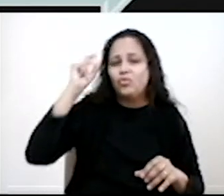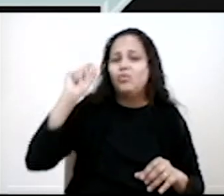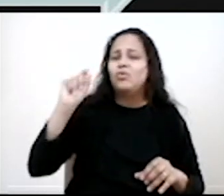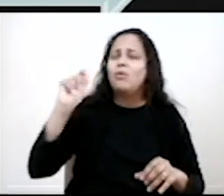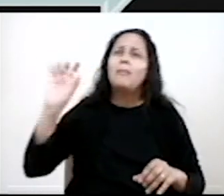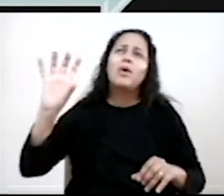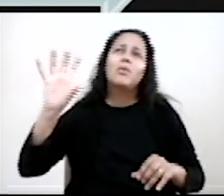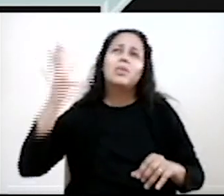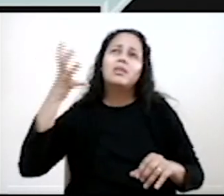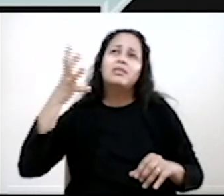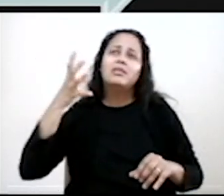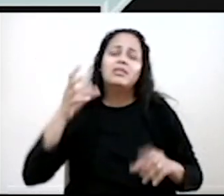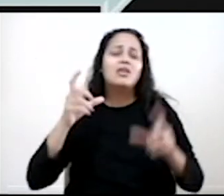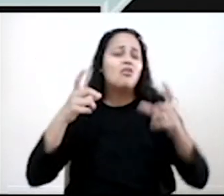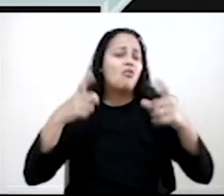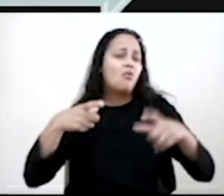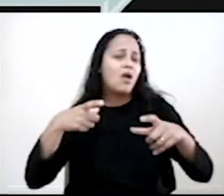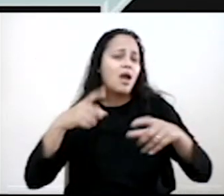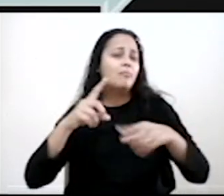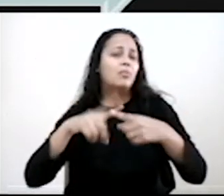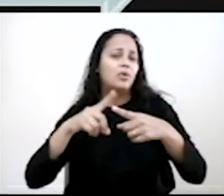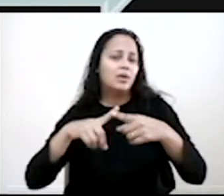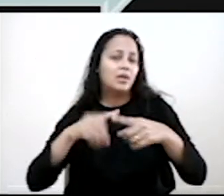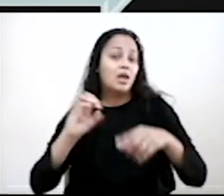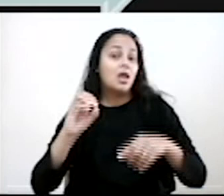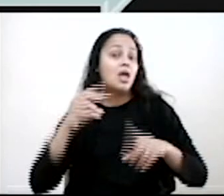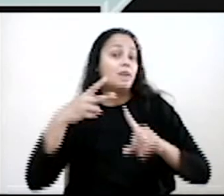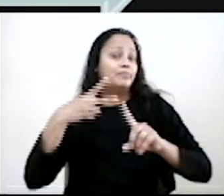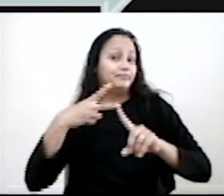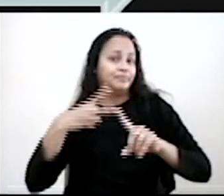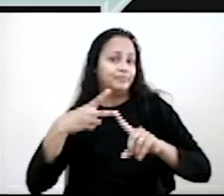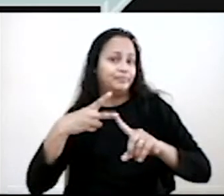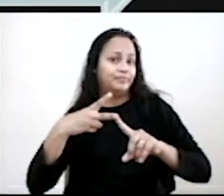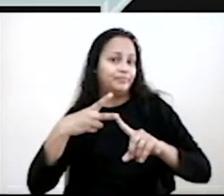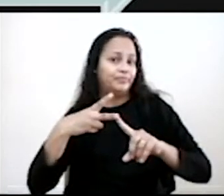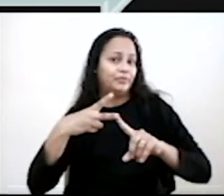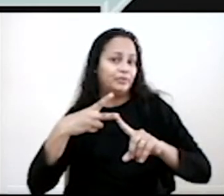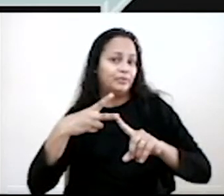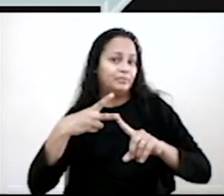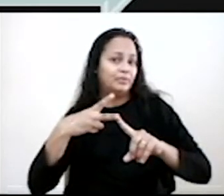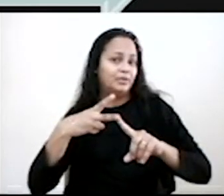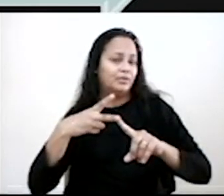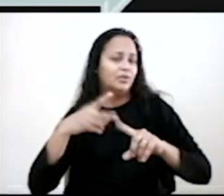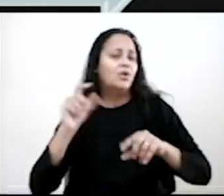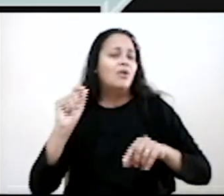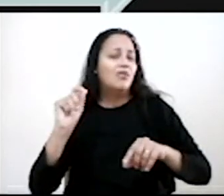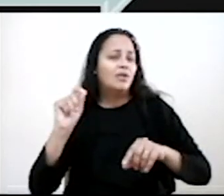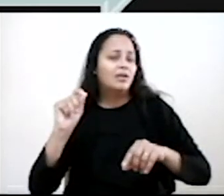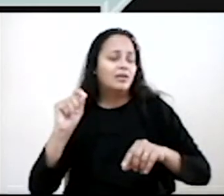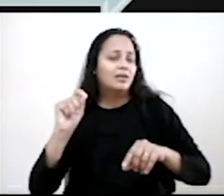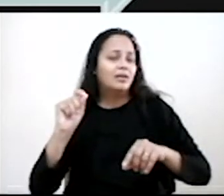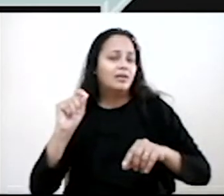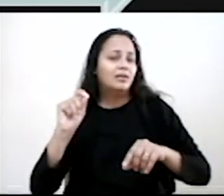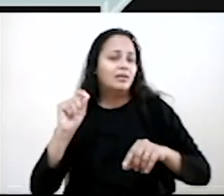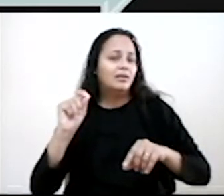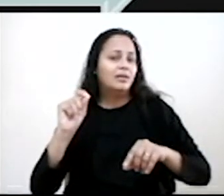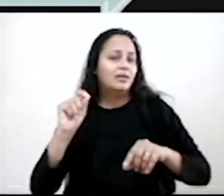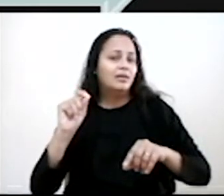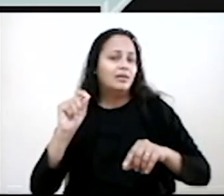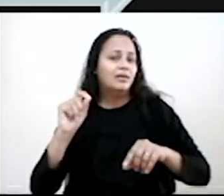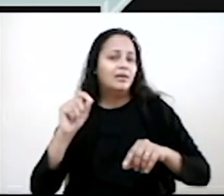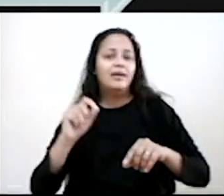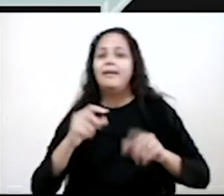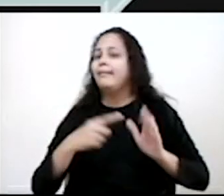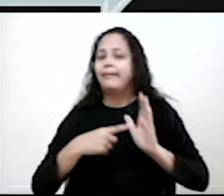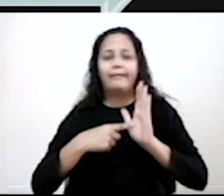que aquilo aconteceu, onde, por quê. Ou um Lídia não factual, né? Seria aquele que ele não